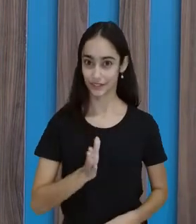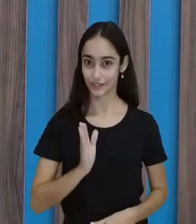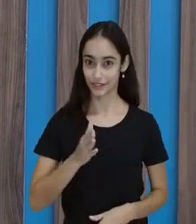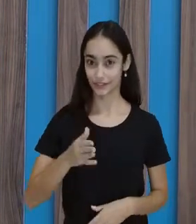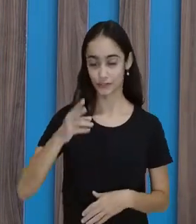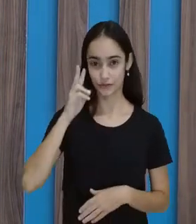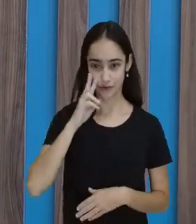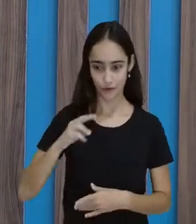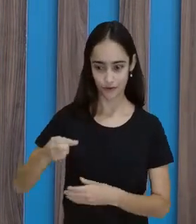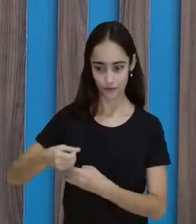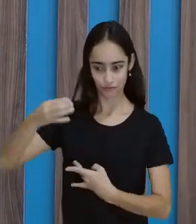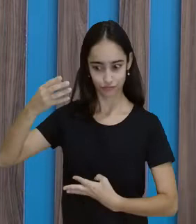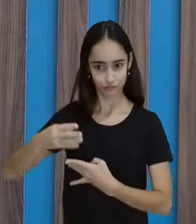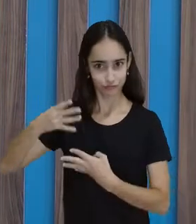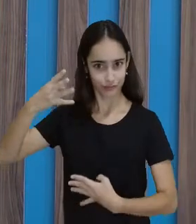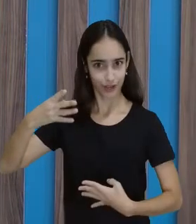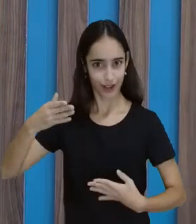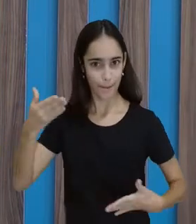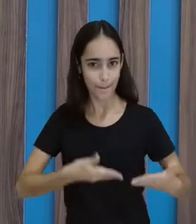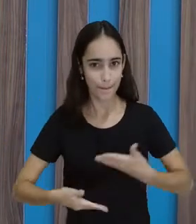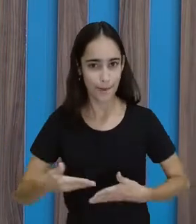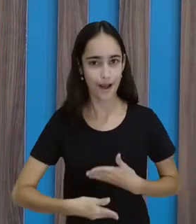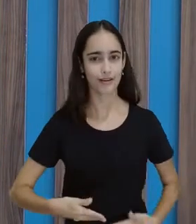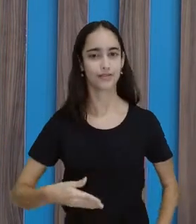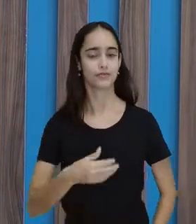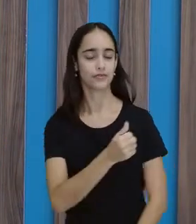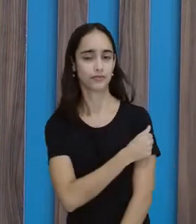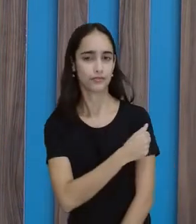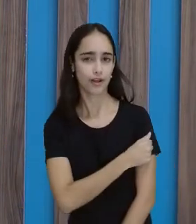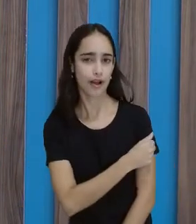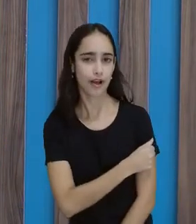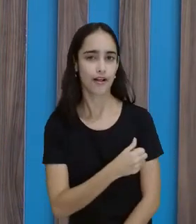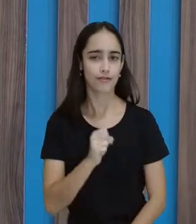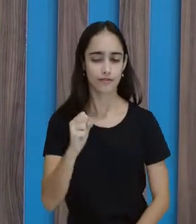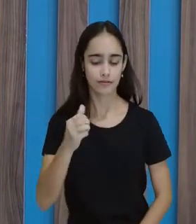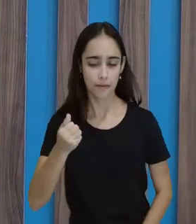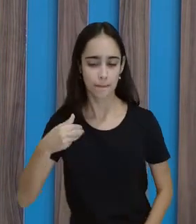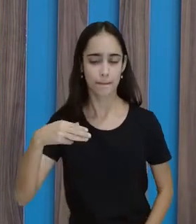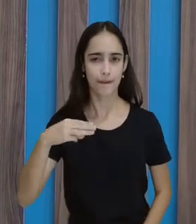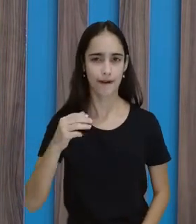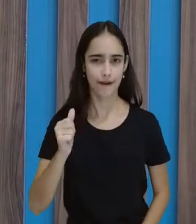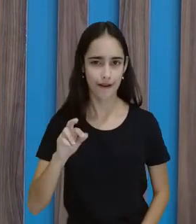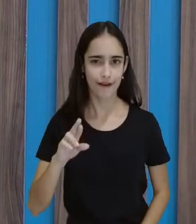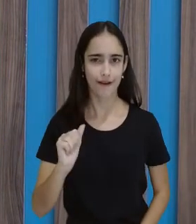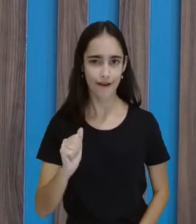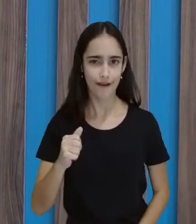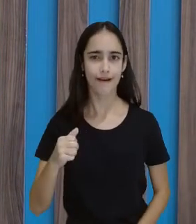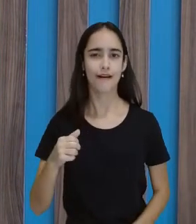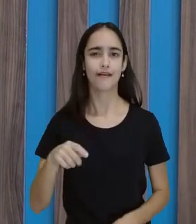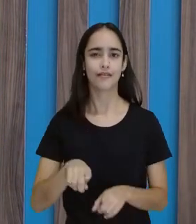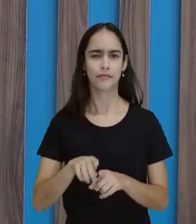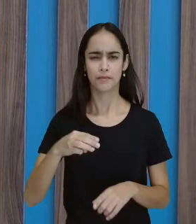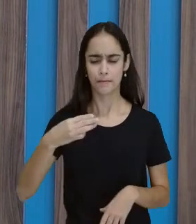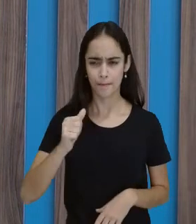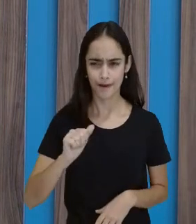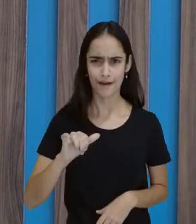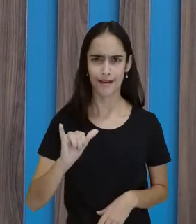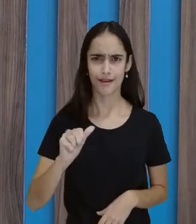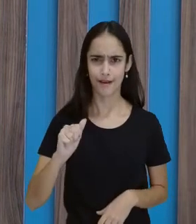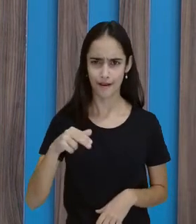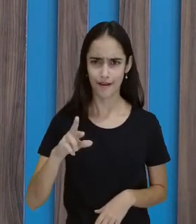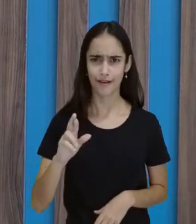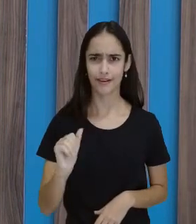participação animadíssima de Samara, Maiara e quem mais que está por aqui? Deixa eu